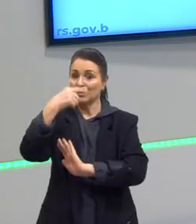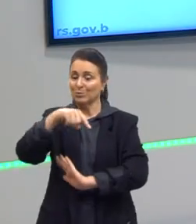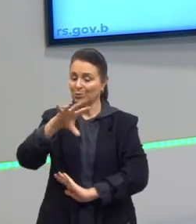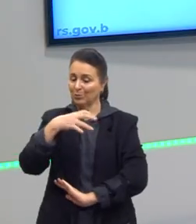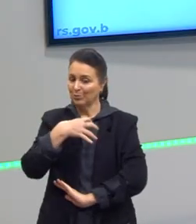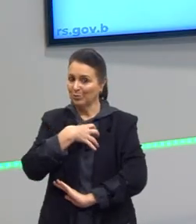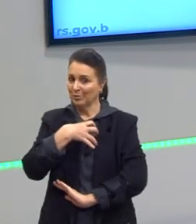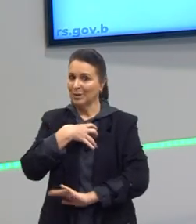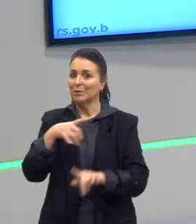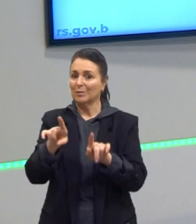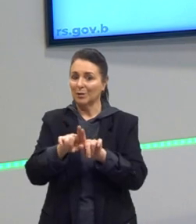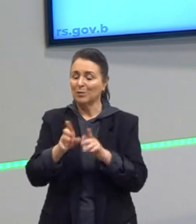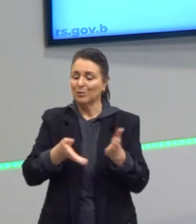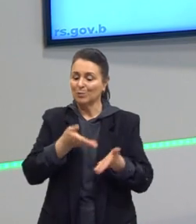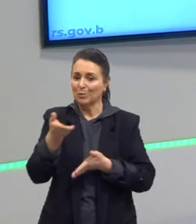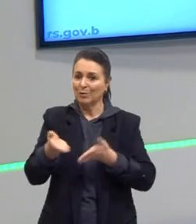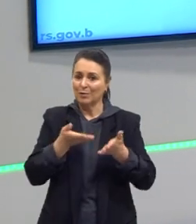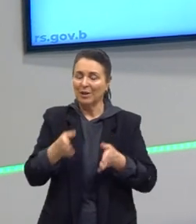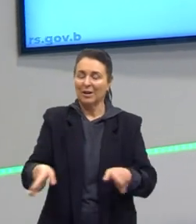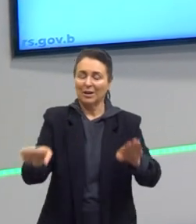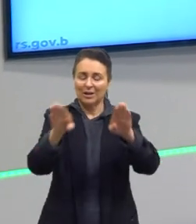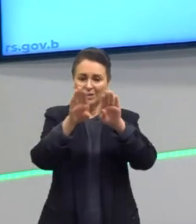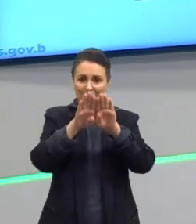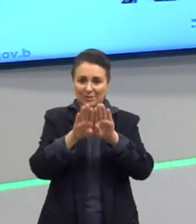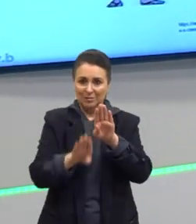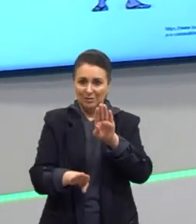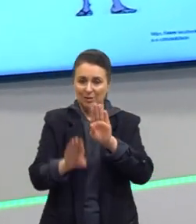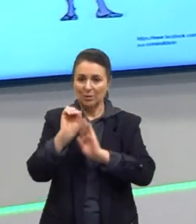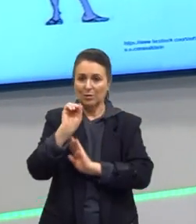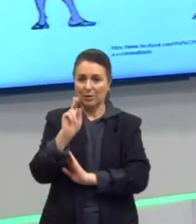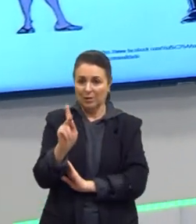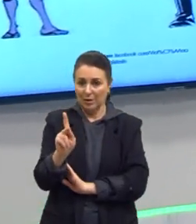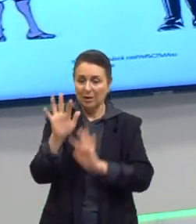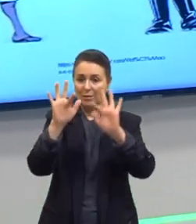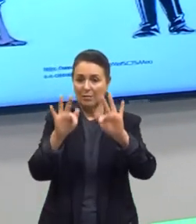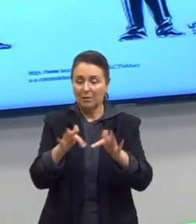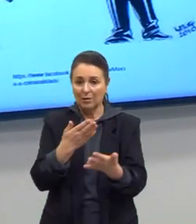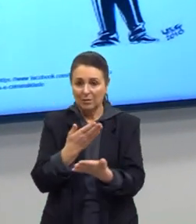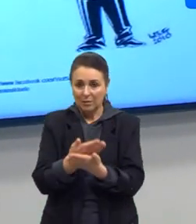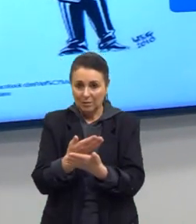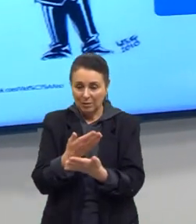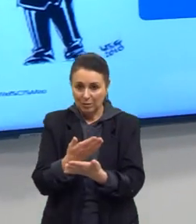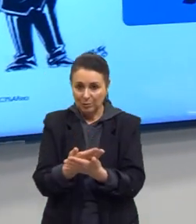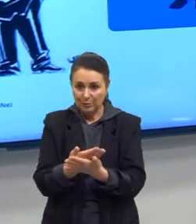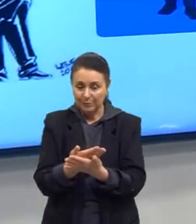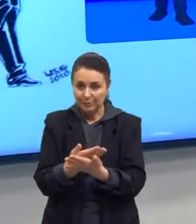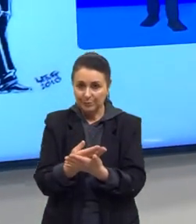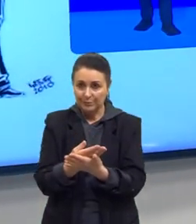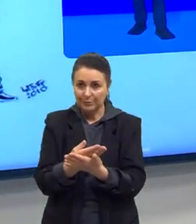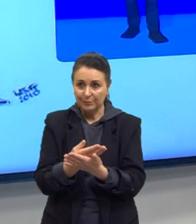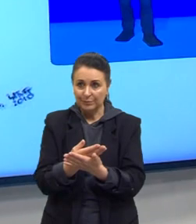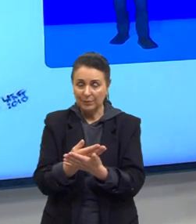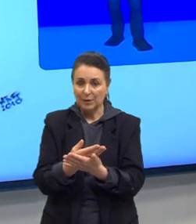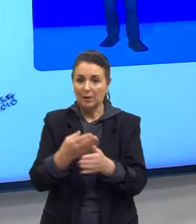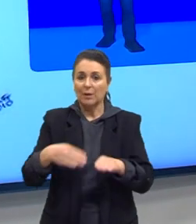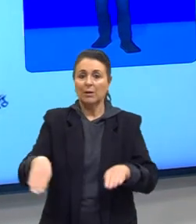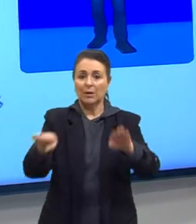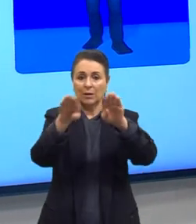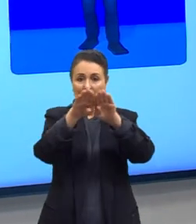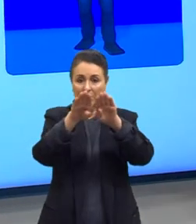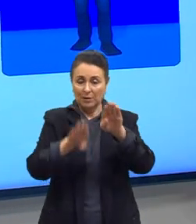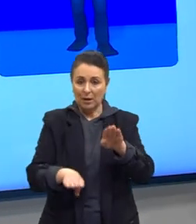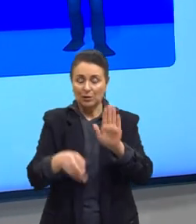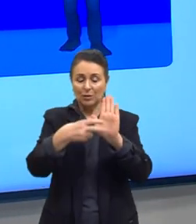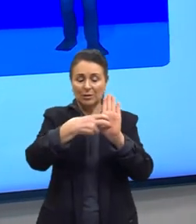também de promover desigualdade. Ok, vamos encerrando por aqui, essa aula sobre desigualdade e